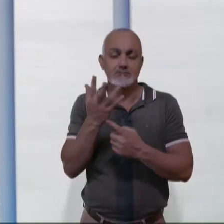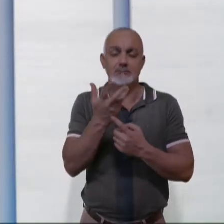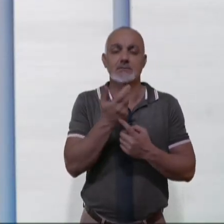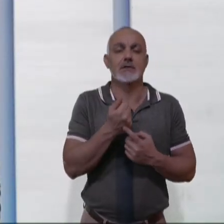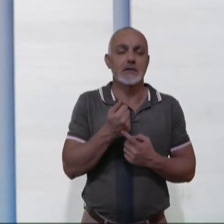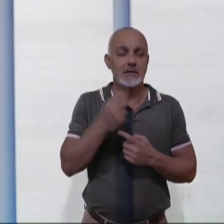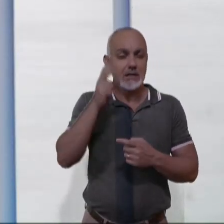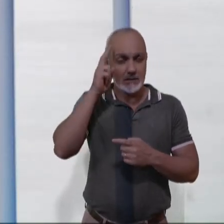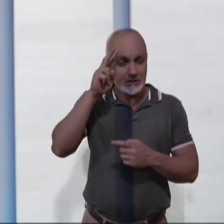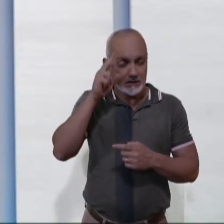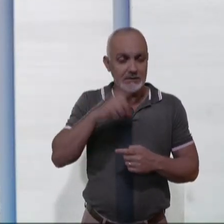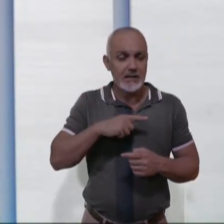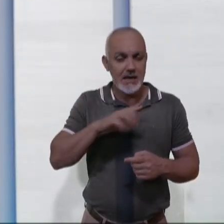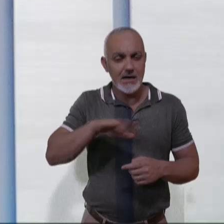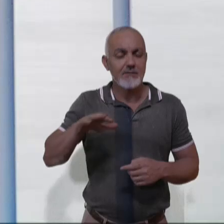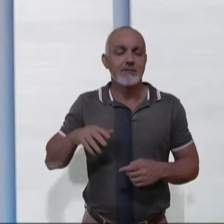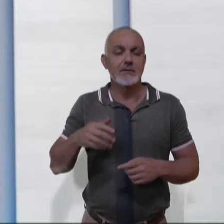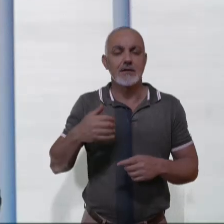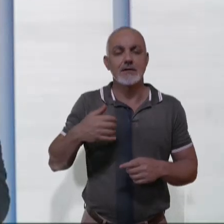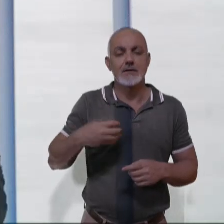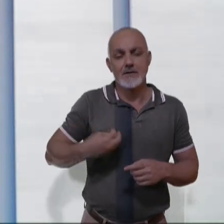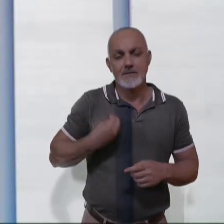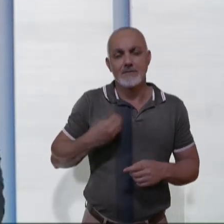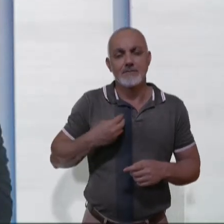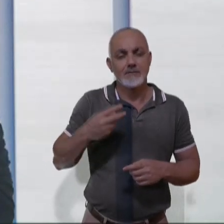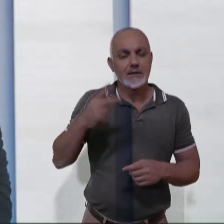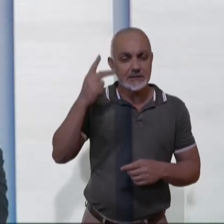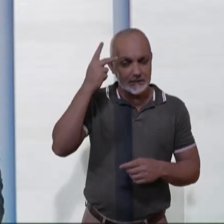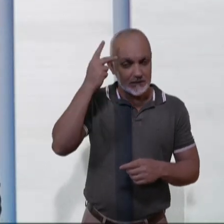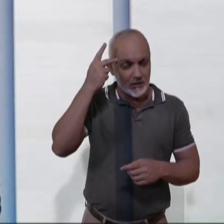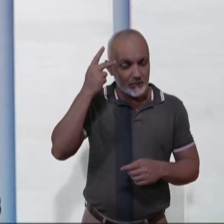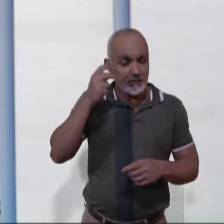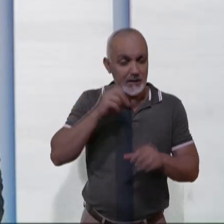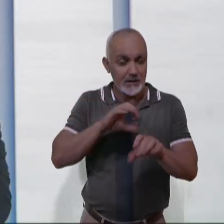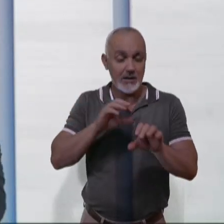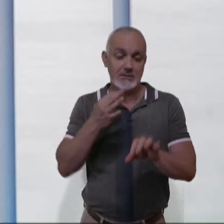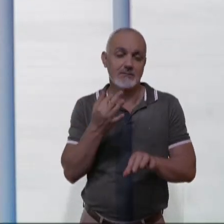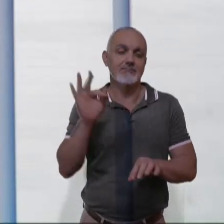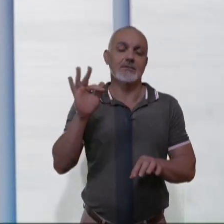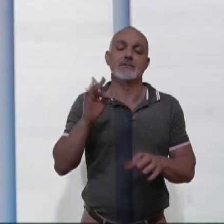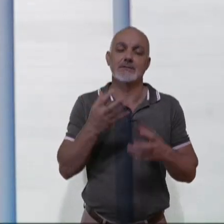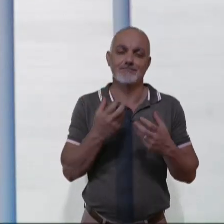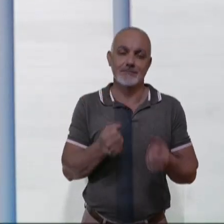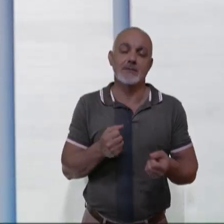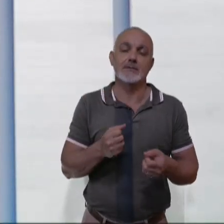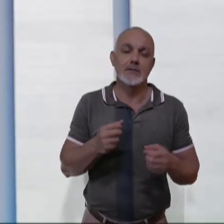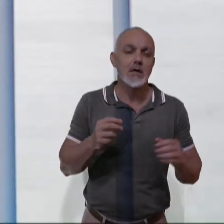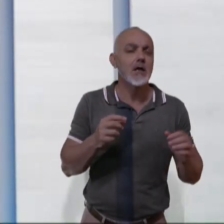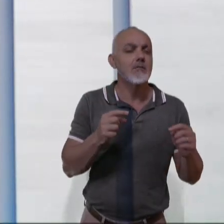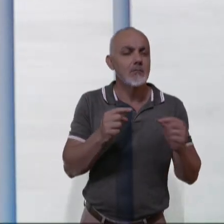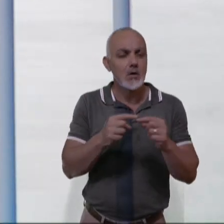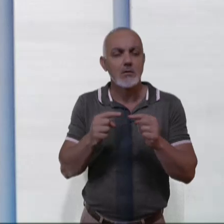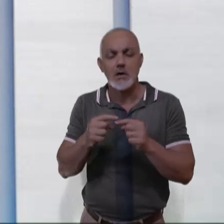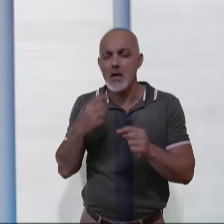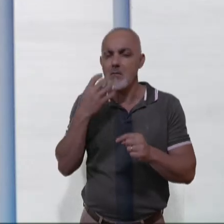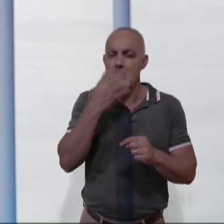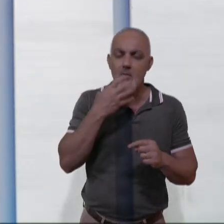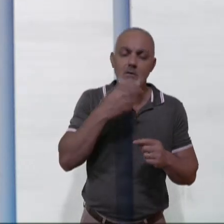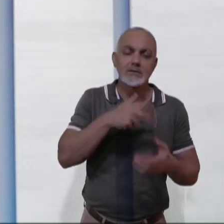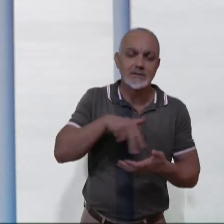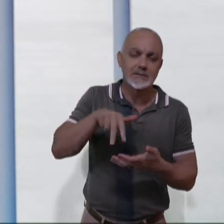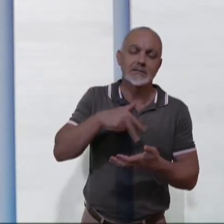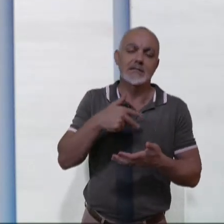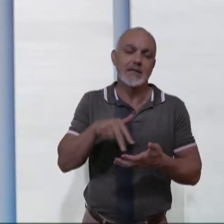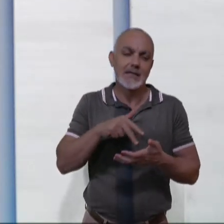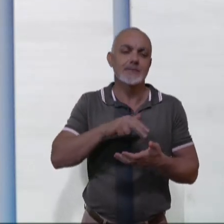também aborda a infância no interior de São Paulo e a educação francesa que ela recebeu. Tudo isso combinando música, dança e vídeo